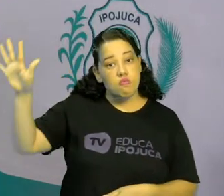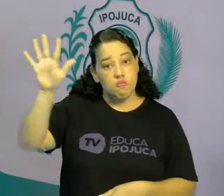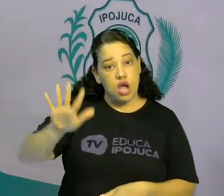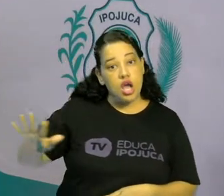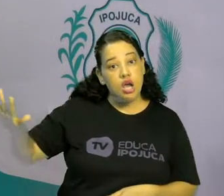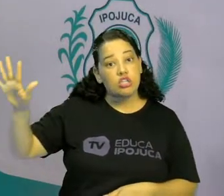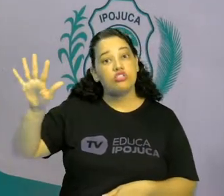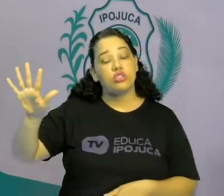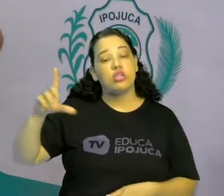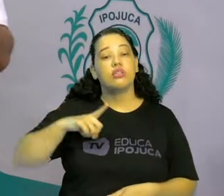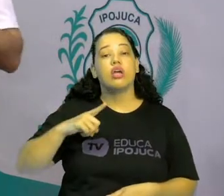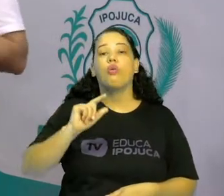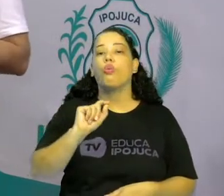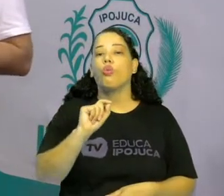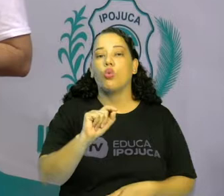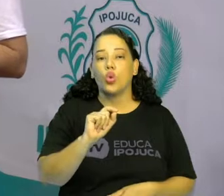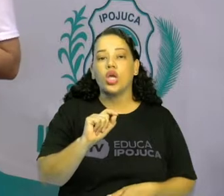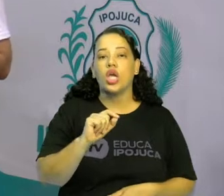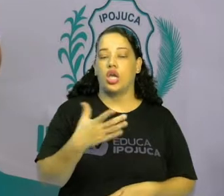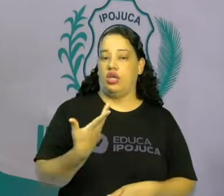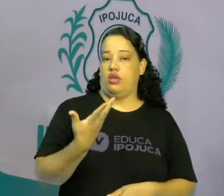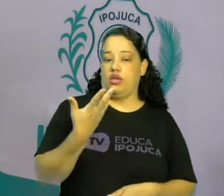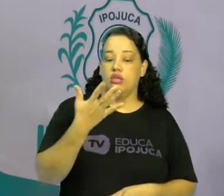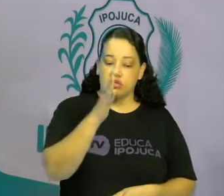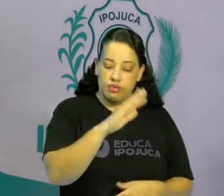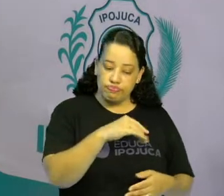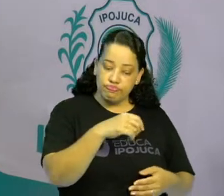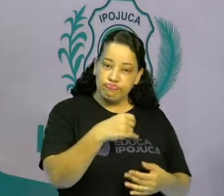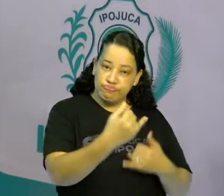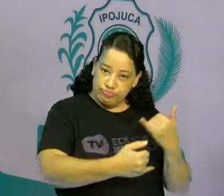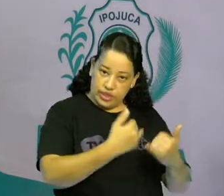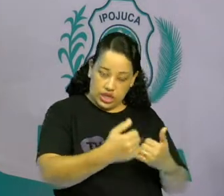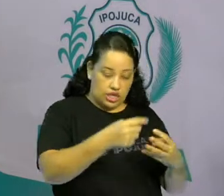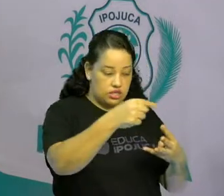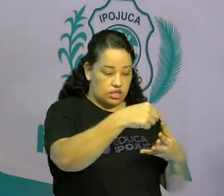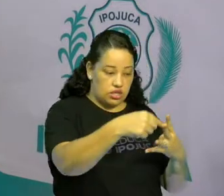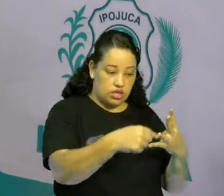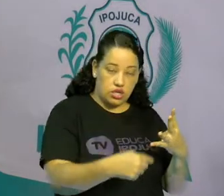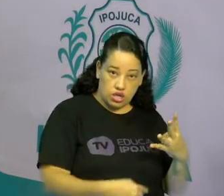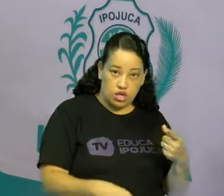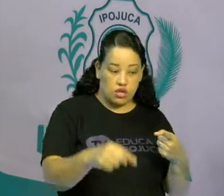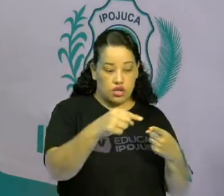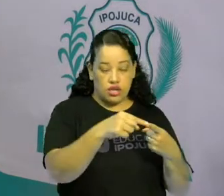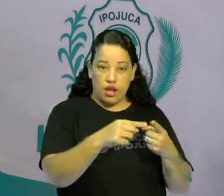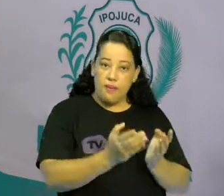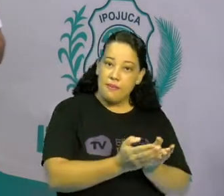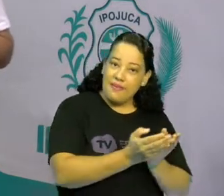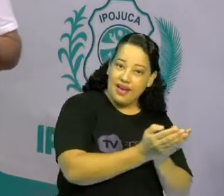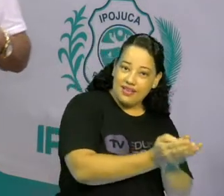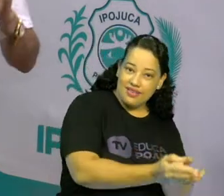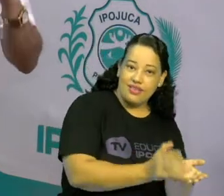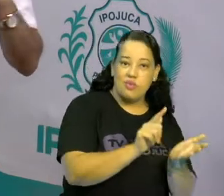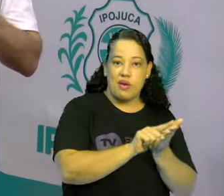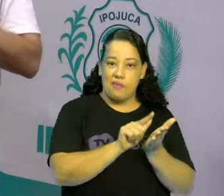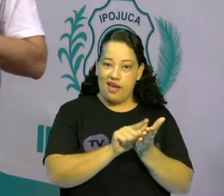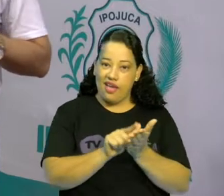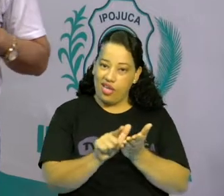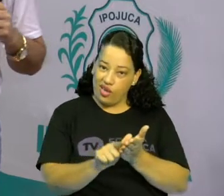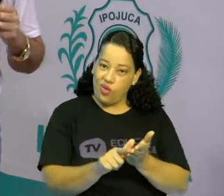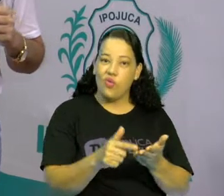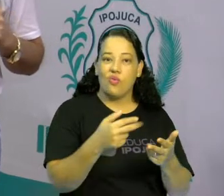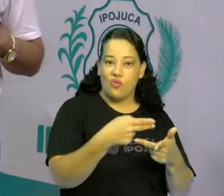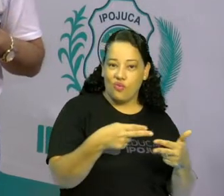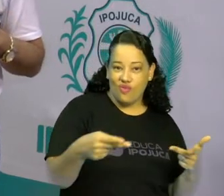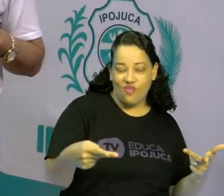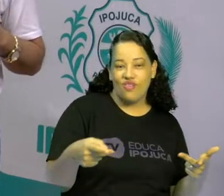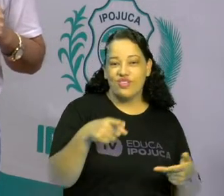Temos aqui quatro brincadeiras. Brincadeiras com papel, barquinho de papel e aviãozinho de papel. Quem já brincou com